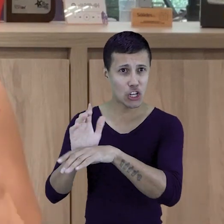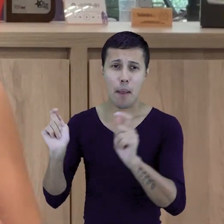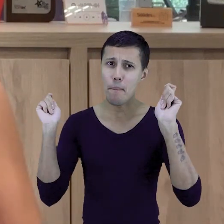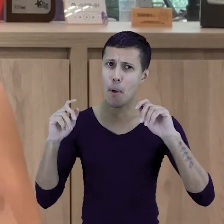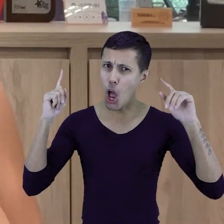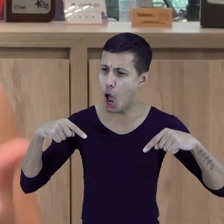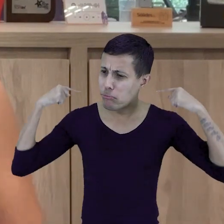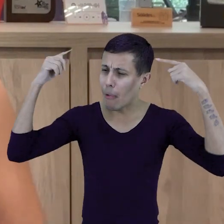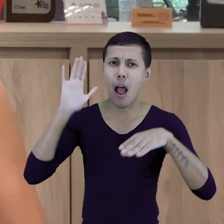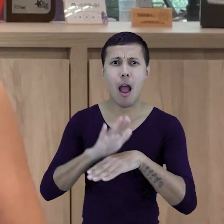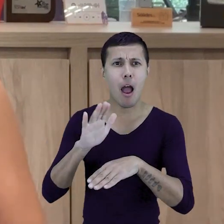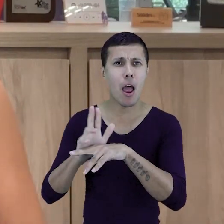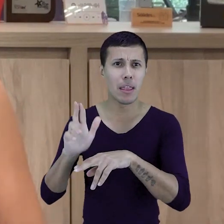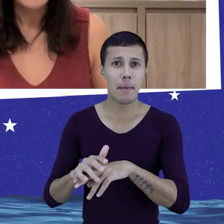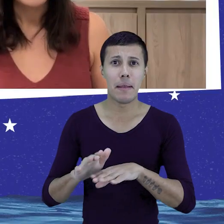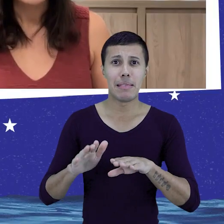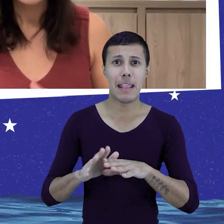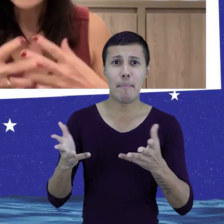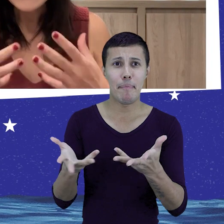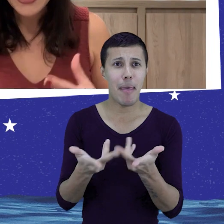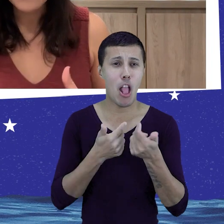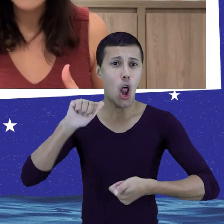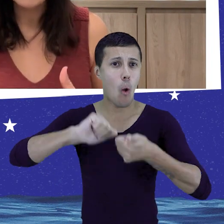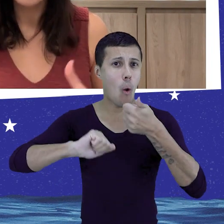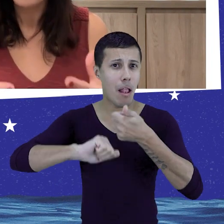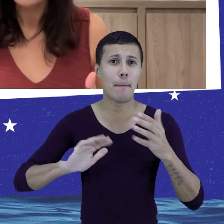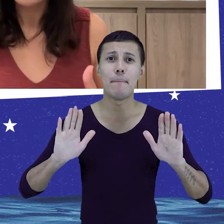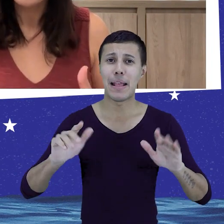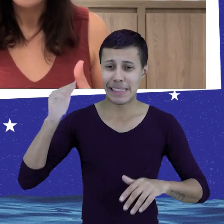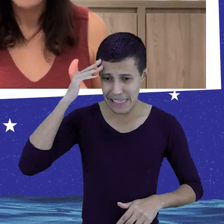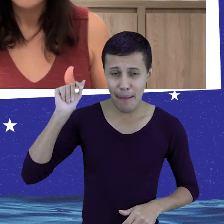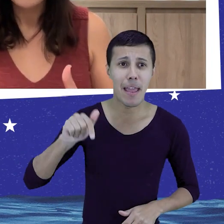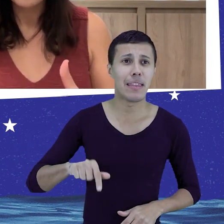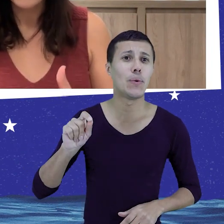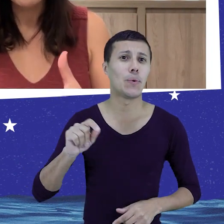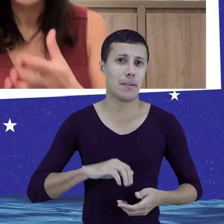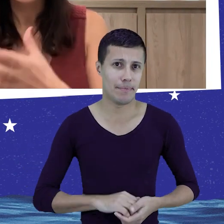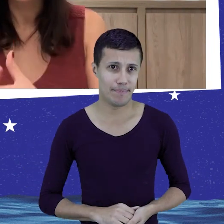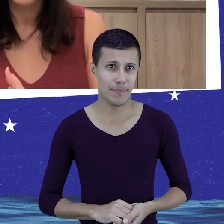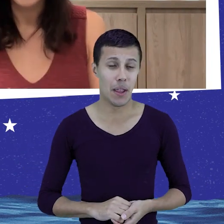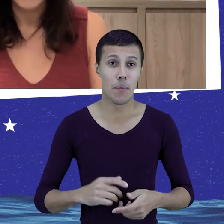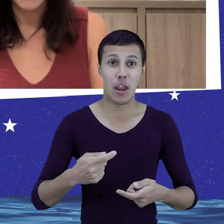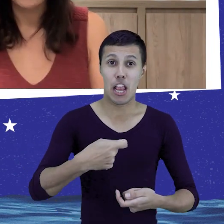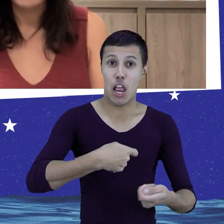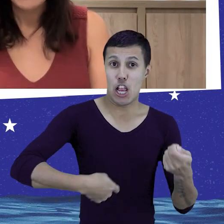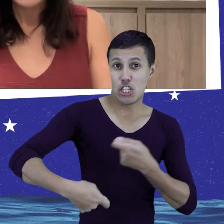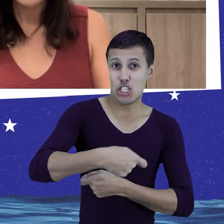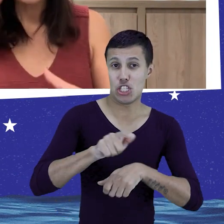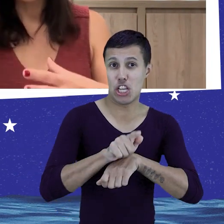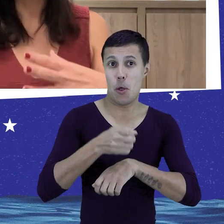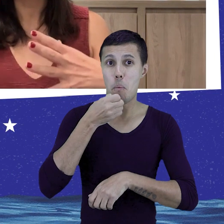mais e podem ter uma eficiência muito maior. E a gente sabe que isso passa pela boa gestão de pessoas.